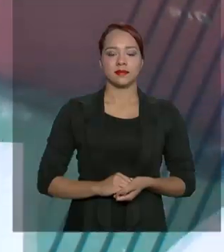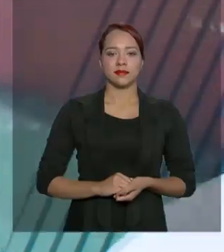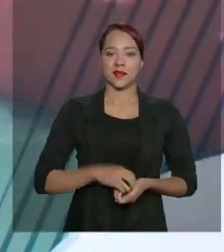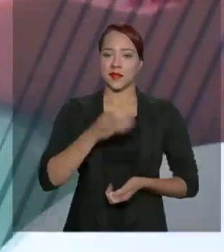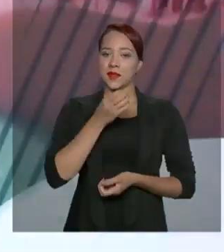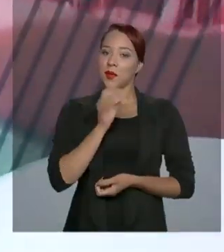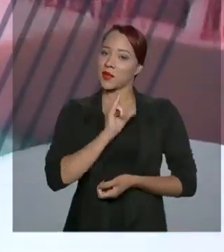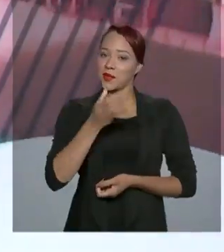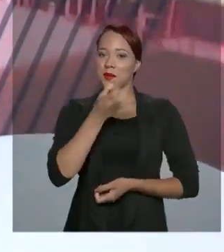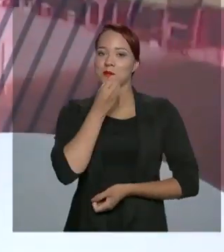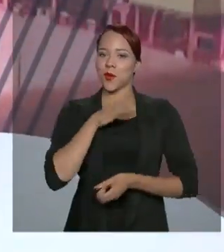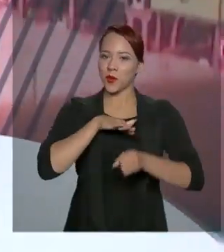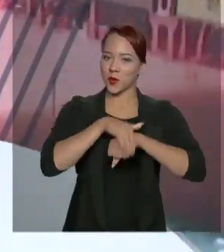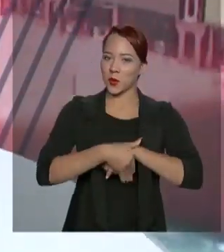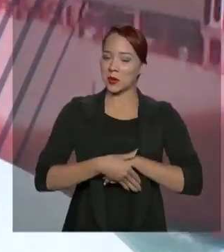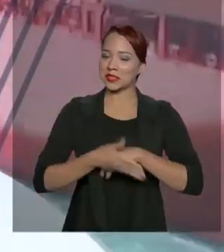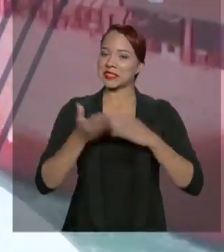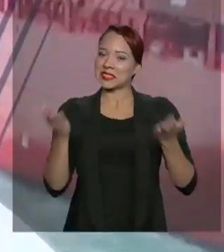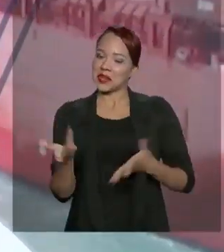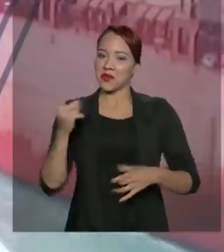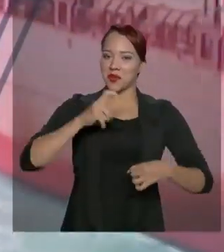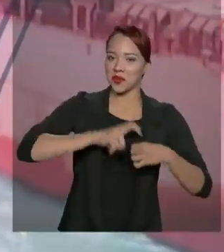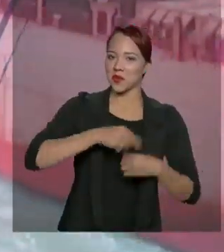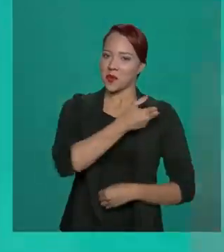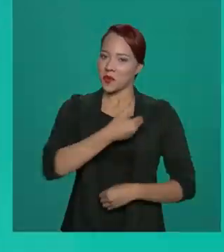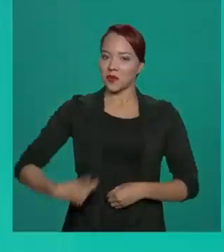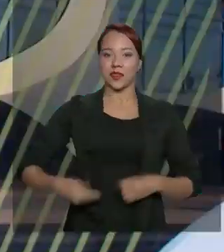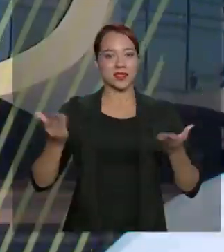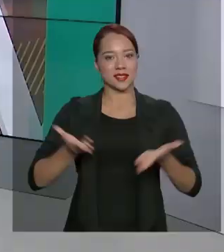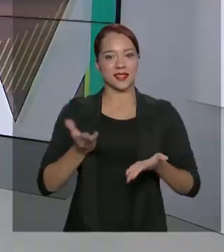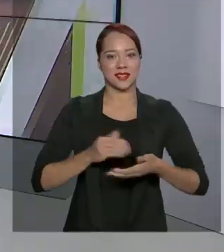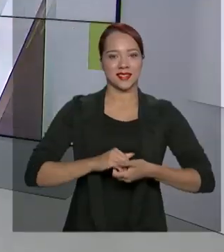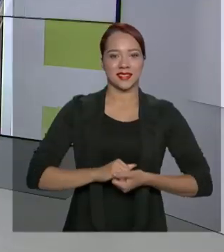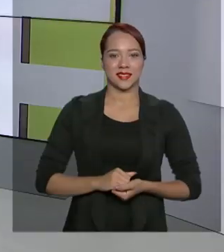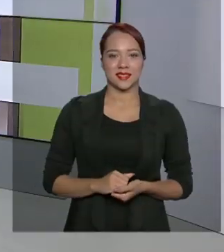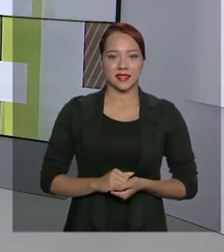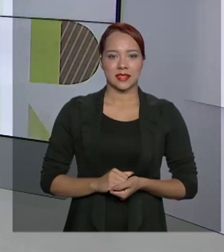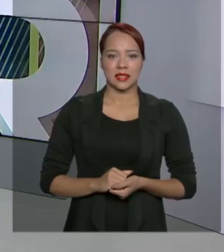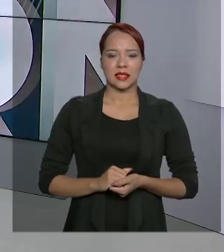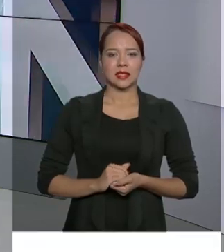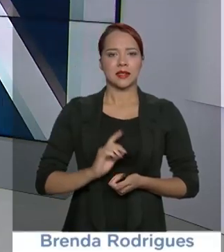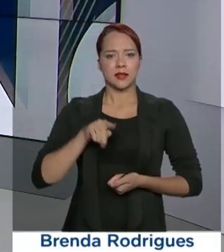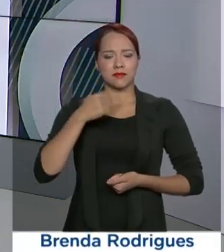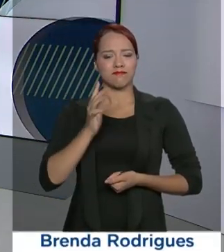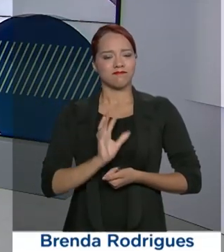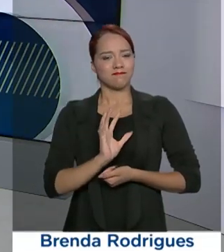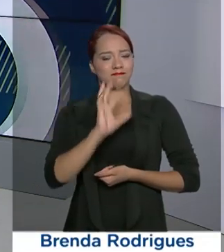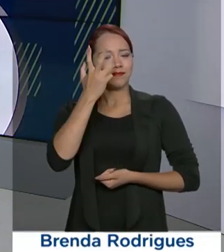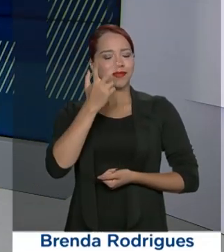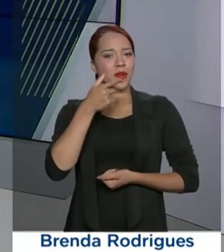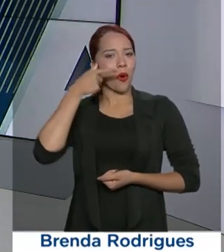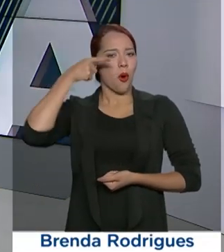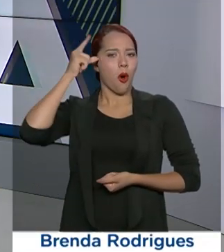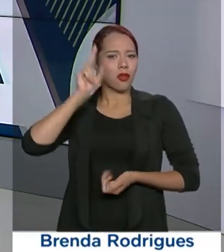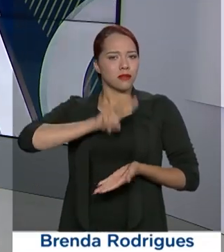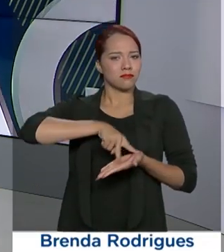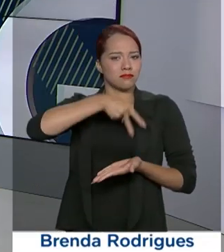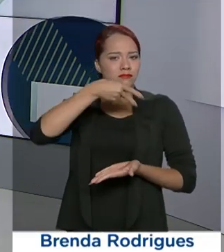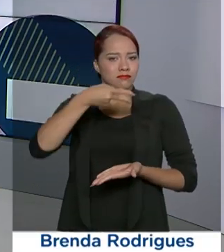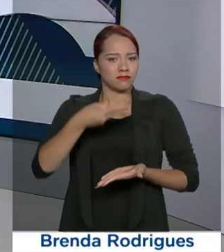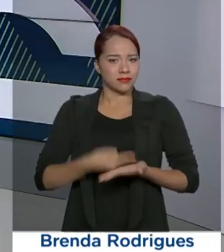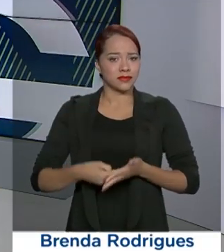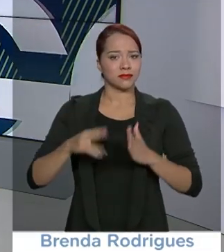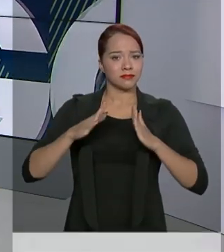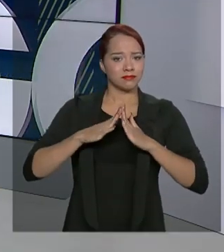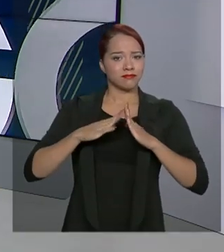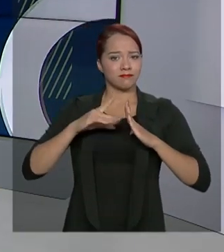Olá, boa noite. Já estamos de volta com o Governo Agora. Após a queda sofrida na noite de ontem, na